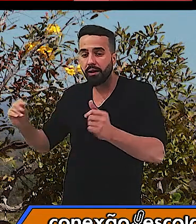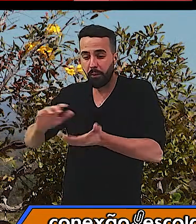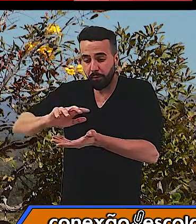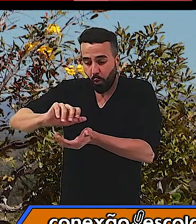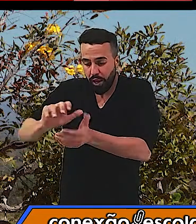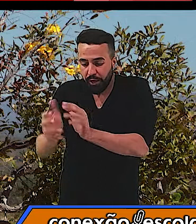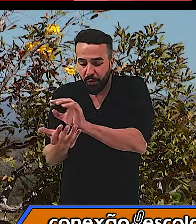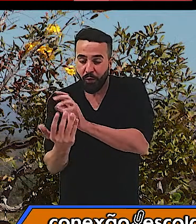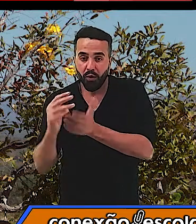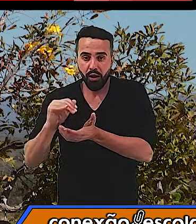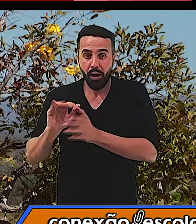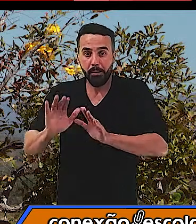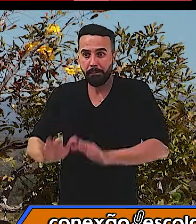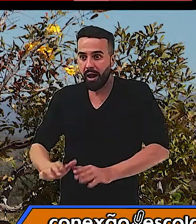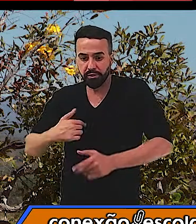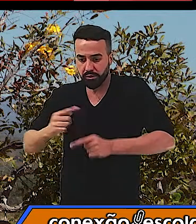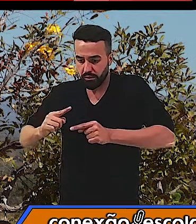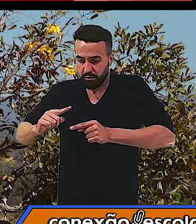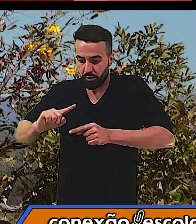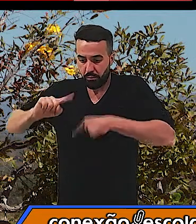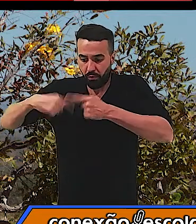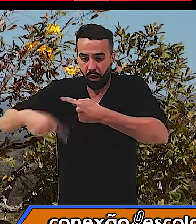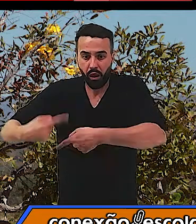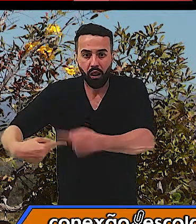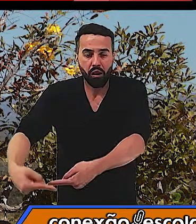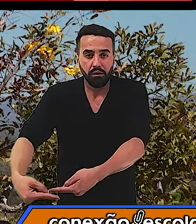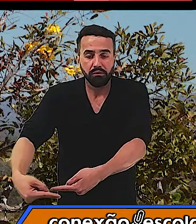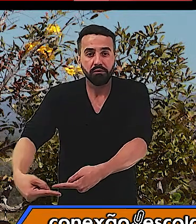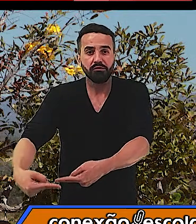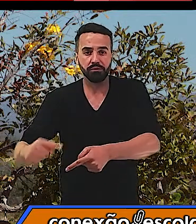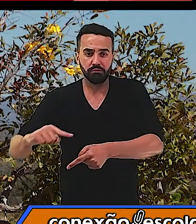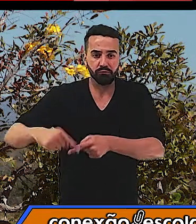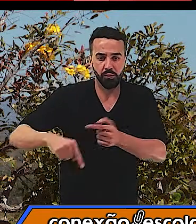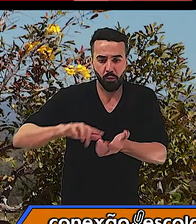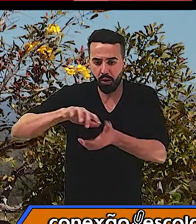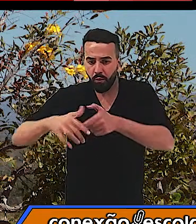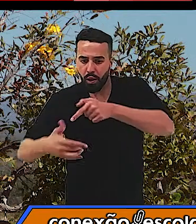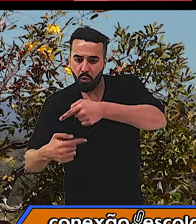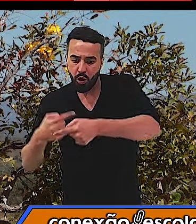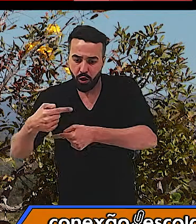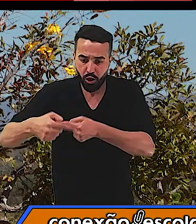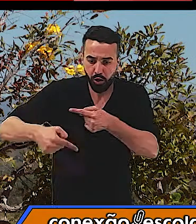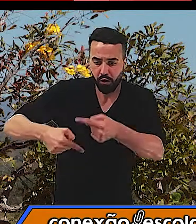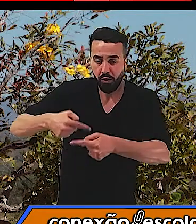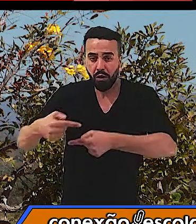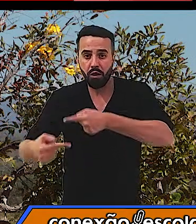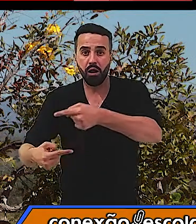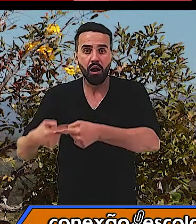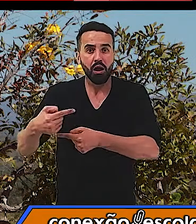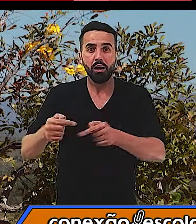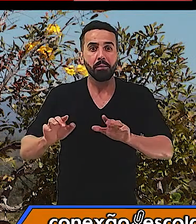se todo, e resolveu sair rolando. E ele que rola, que rola, rola, que rola, chegou na porta,